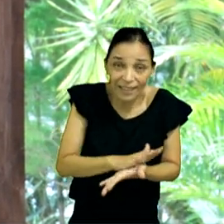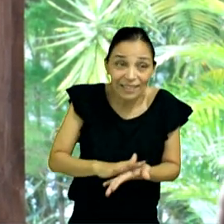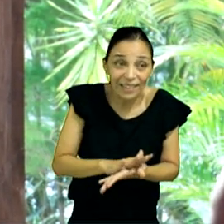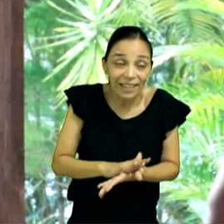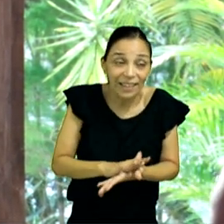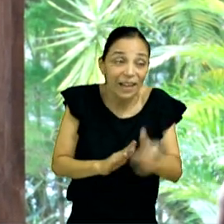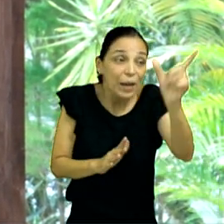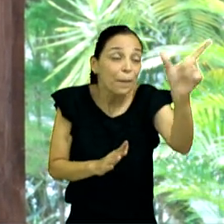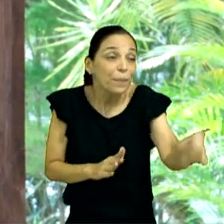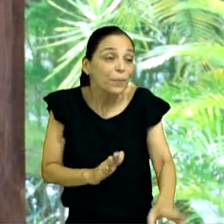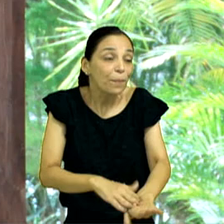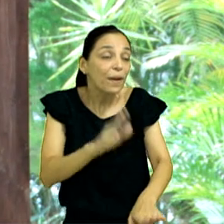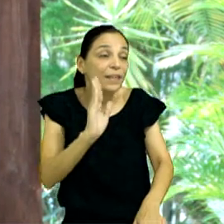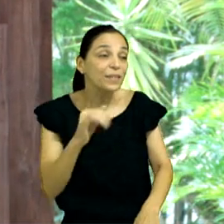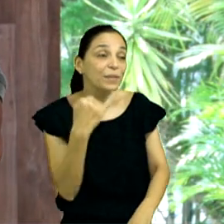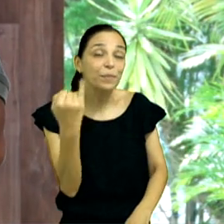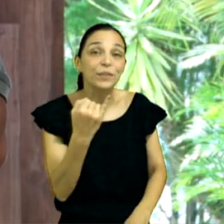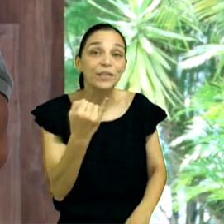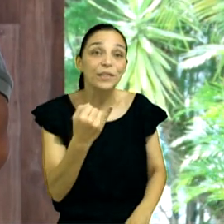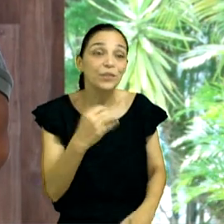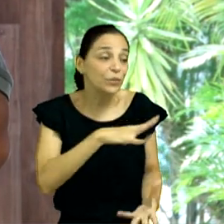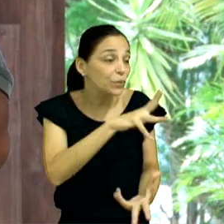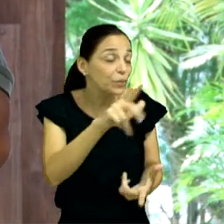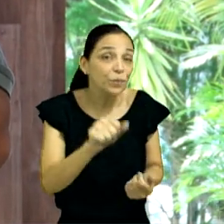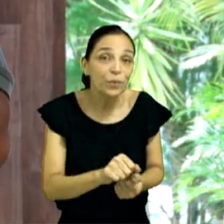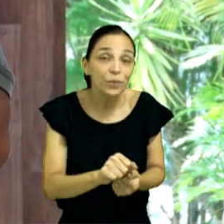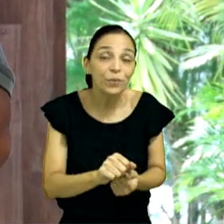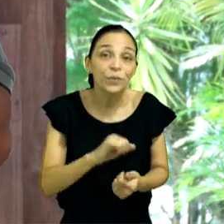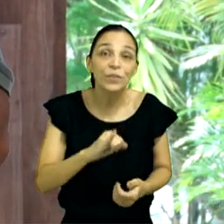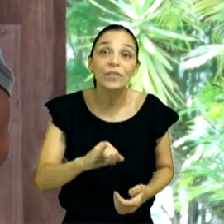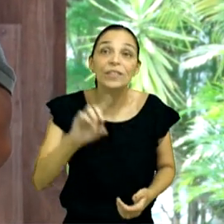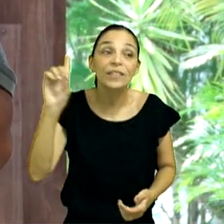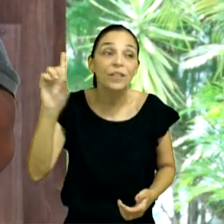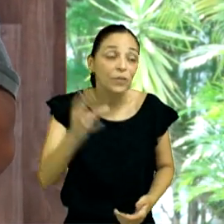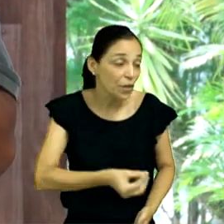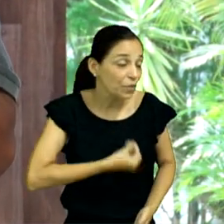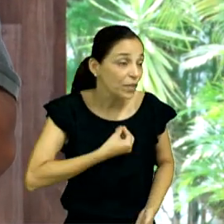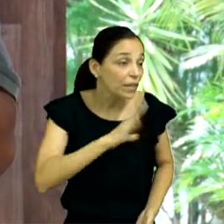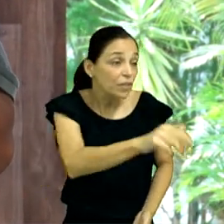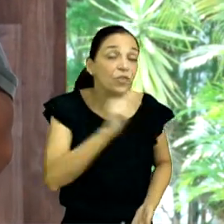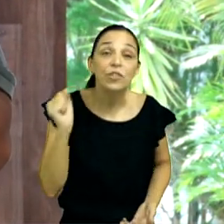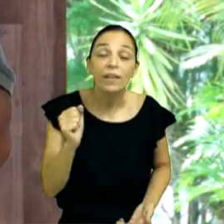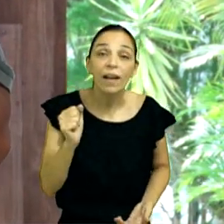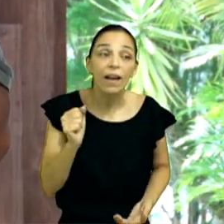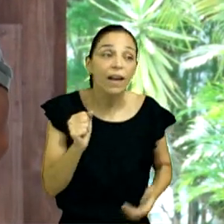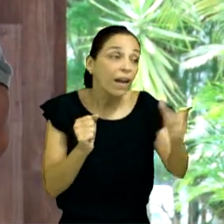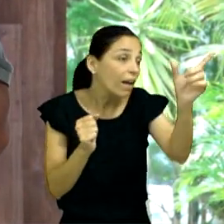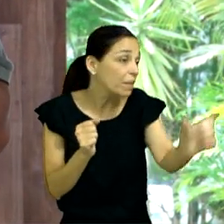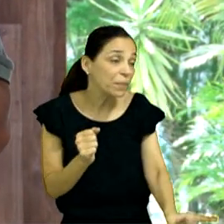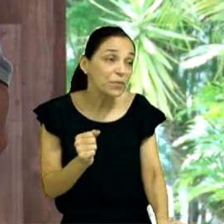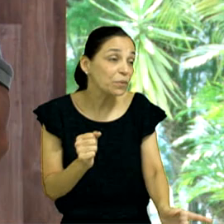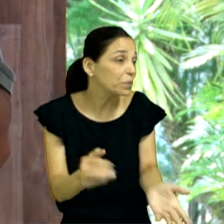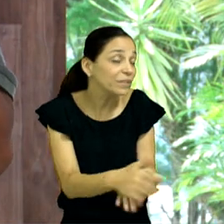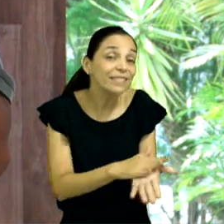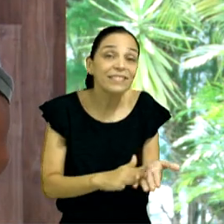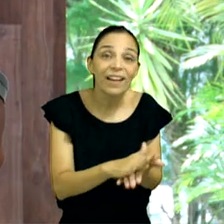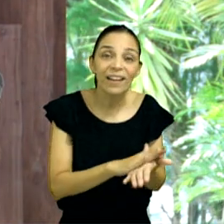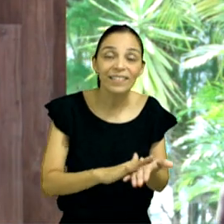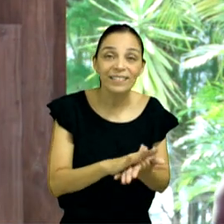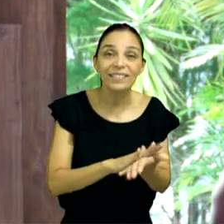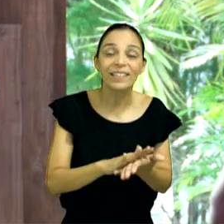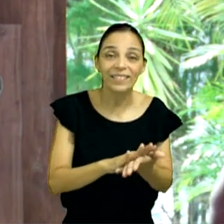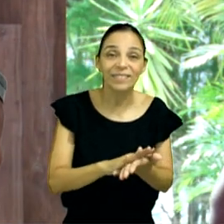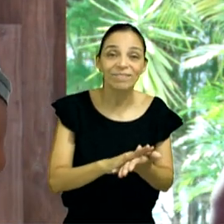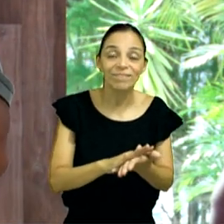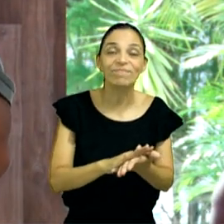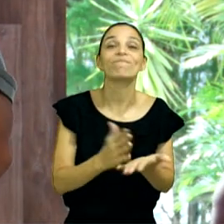ele é o Senhor da vida, amém? Então, quando a palavra de Deus fala sobre isso, está falando sobre uma consciência, de quem